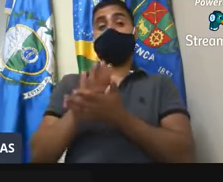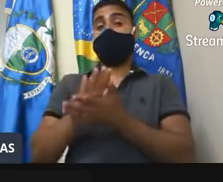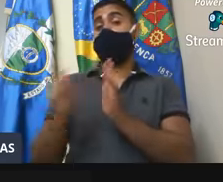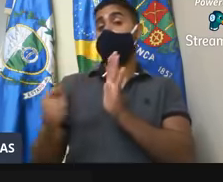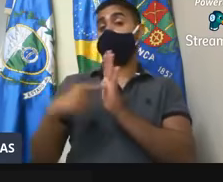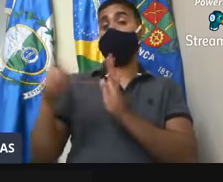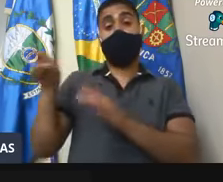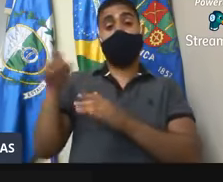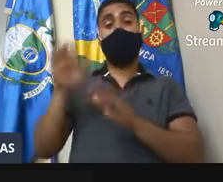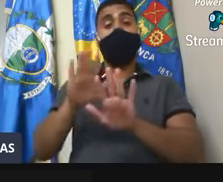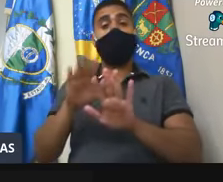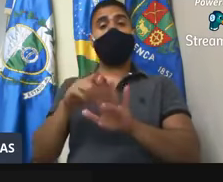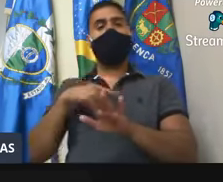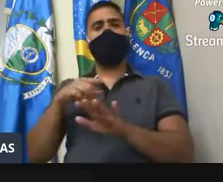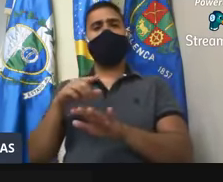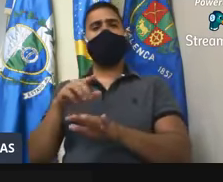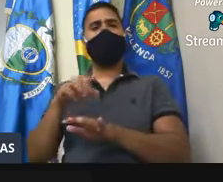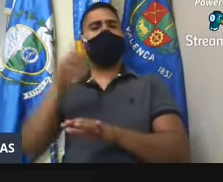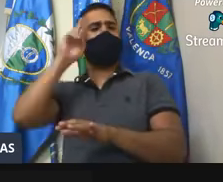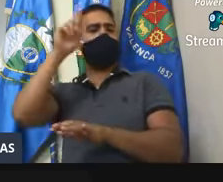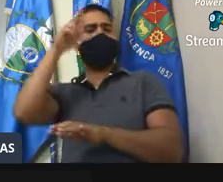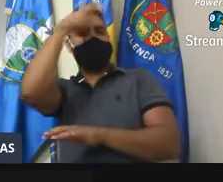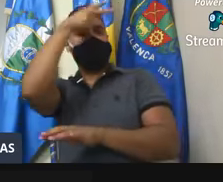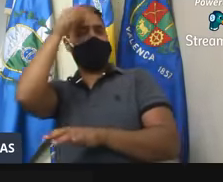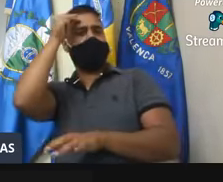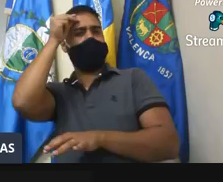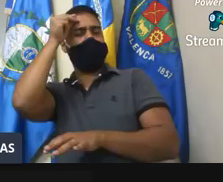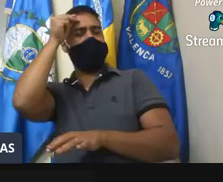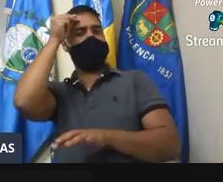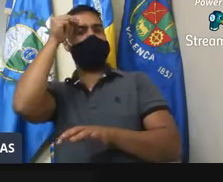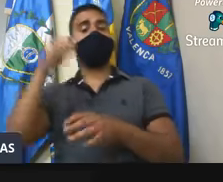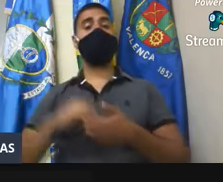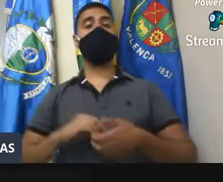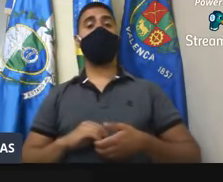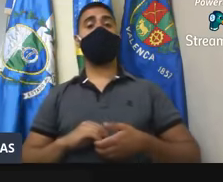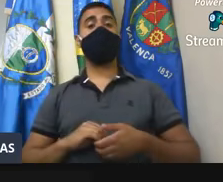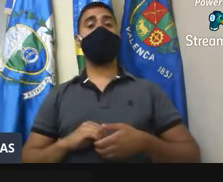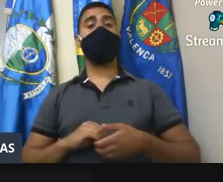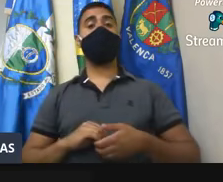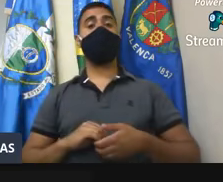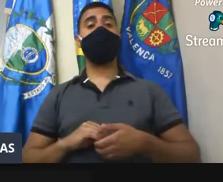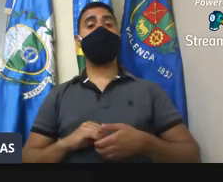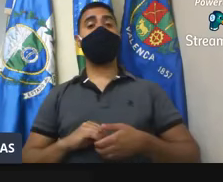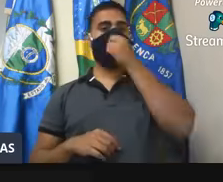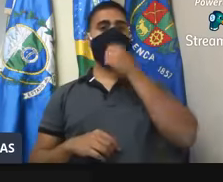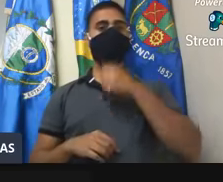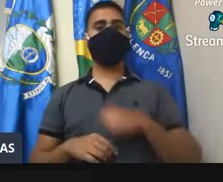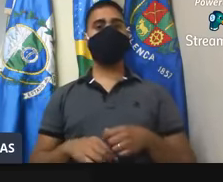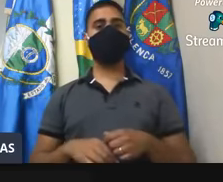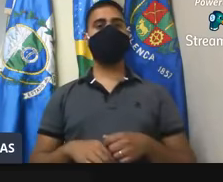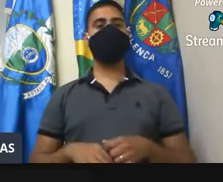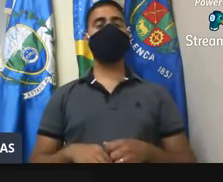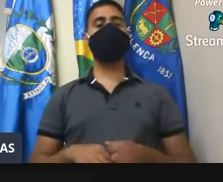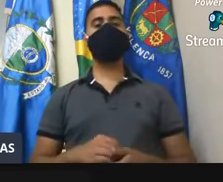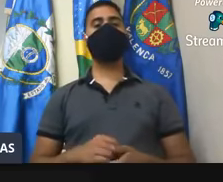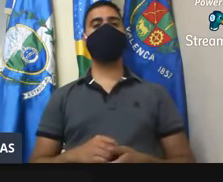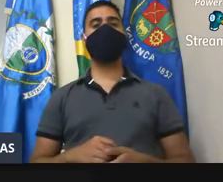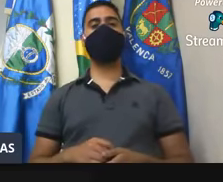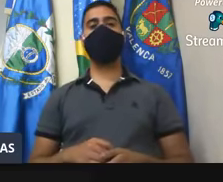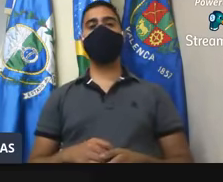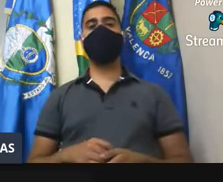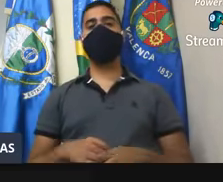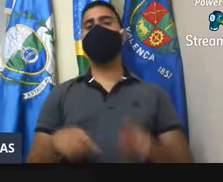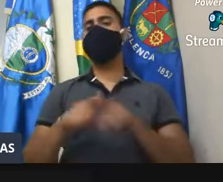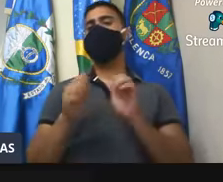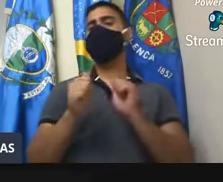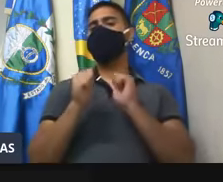mas como líder do prefeito, e vou dizer agora como guardião aqui nessa casa,